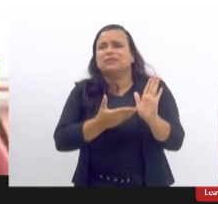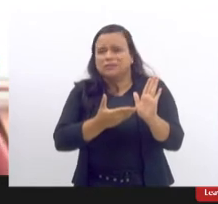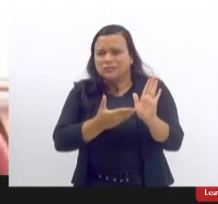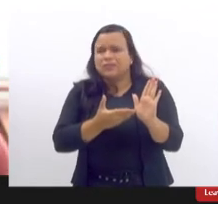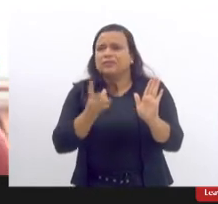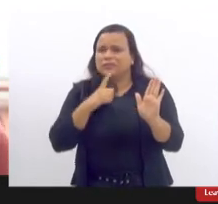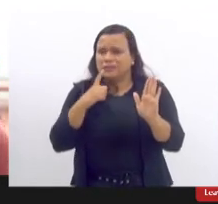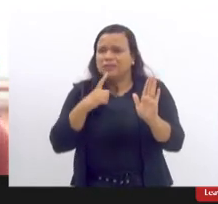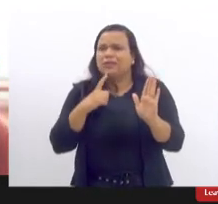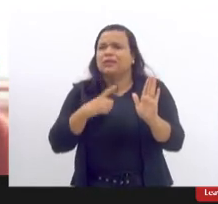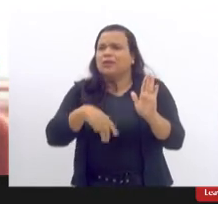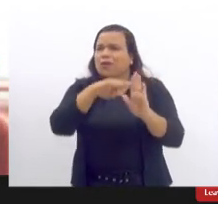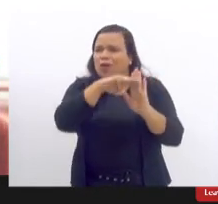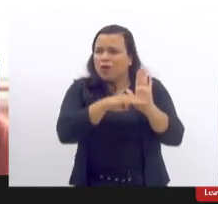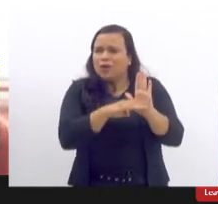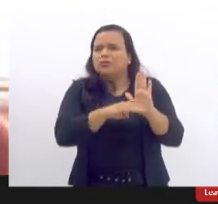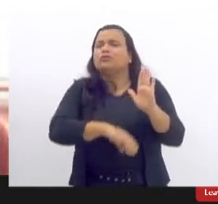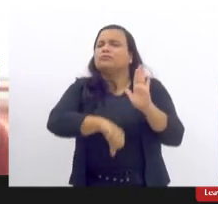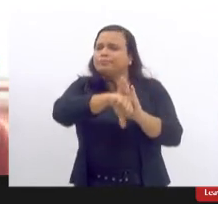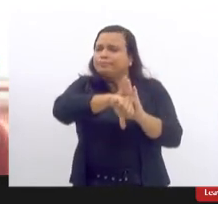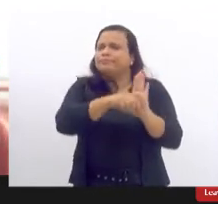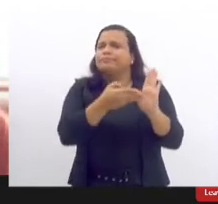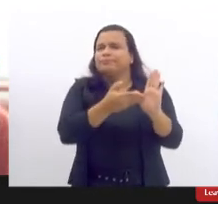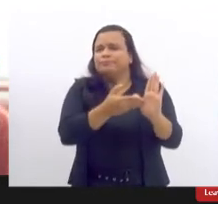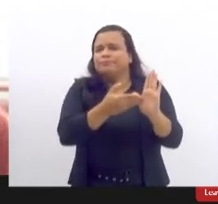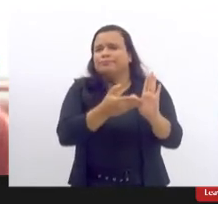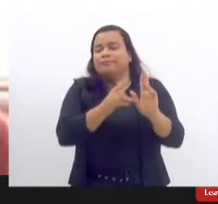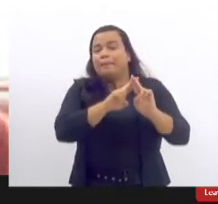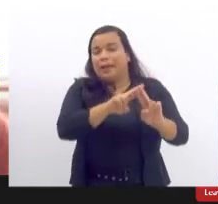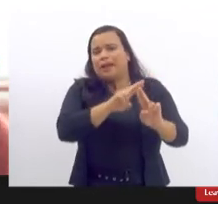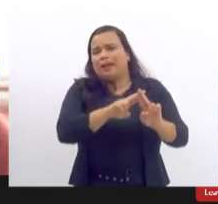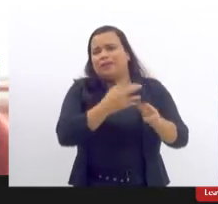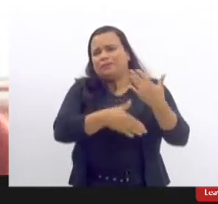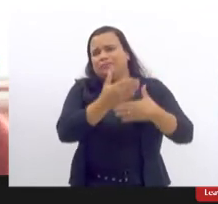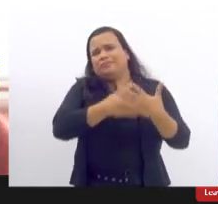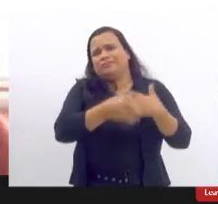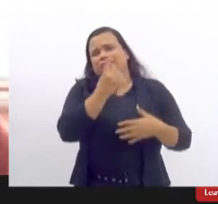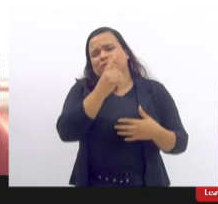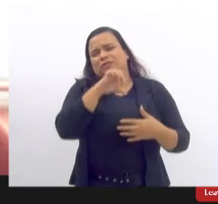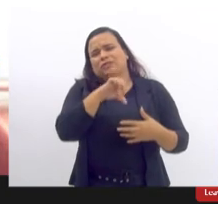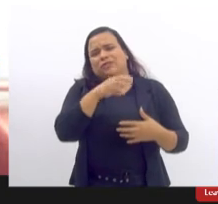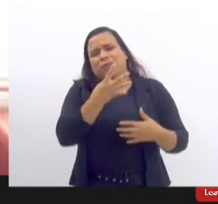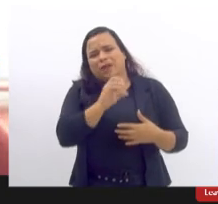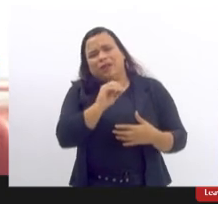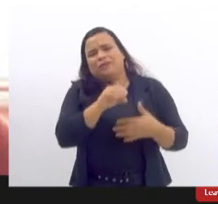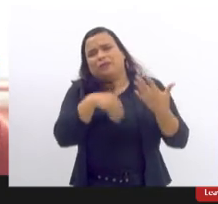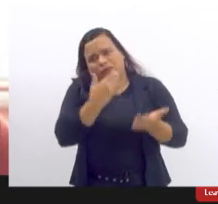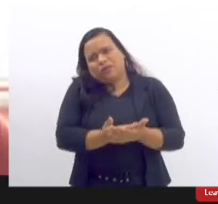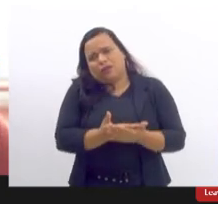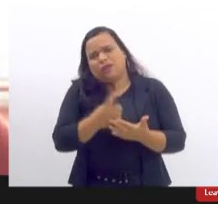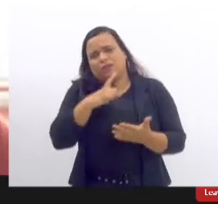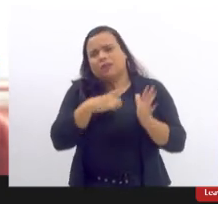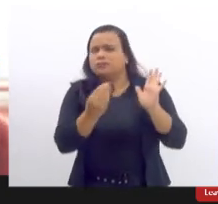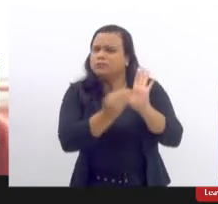1940 porque a gente está vivendo essa caça às bruxas e aí complementar só